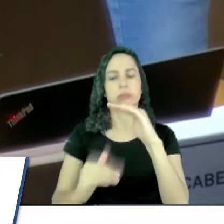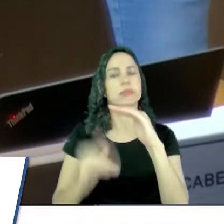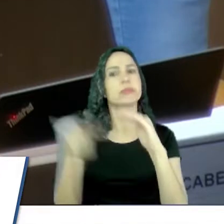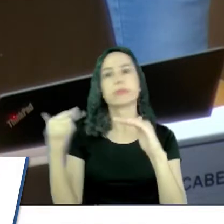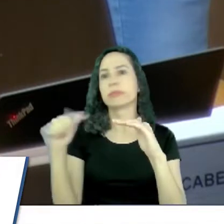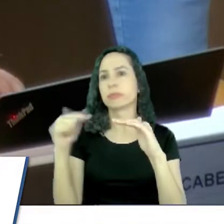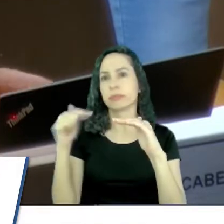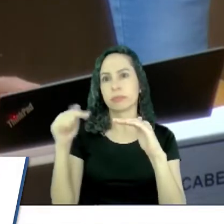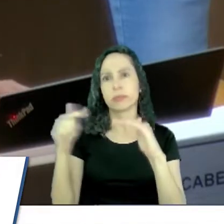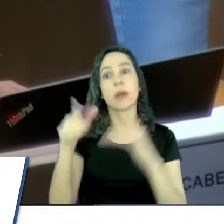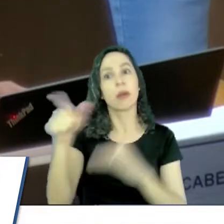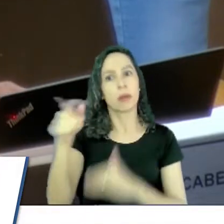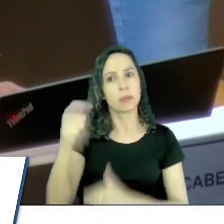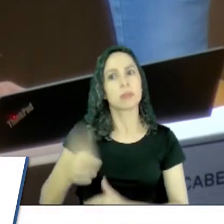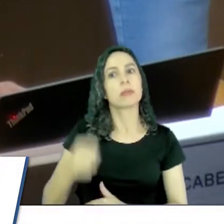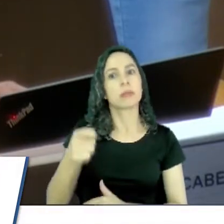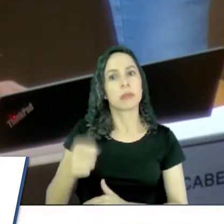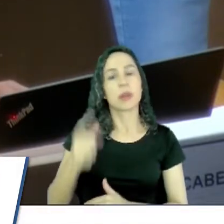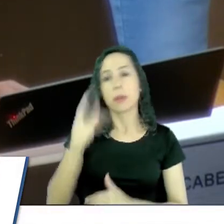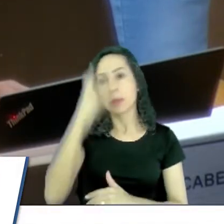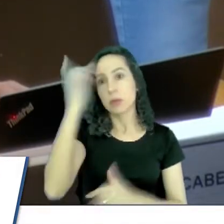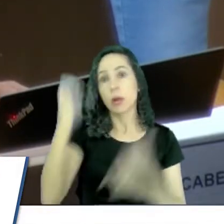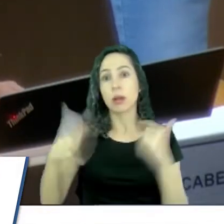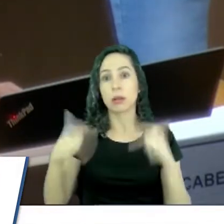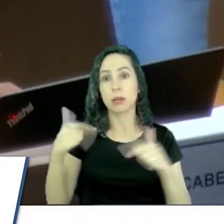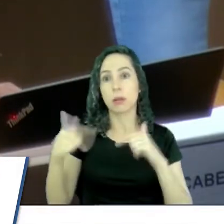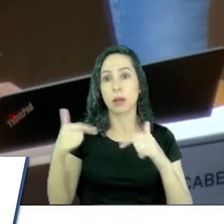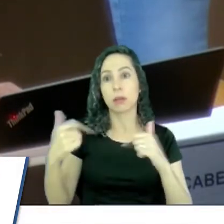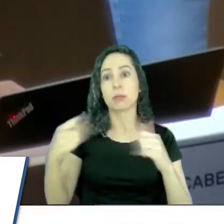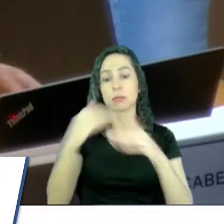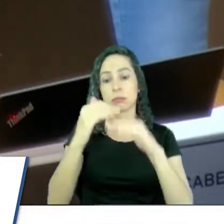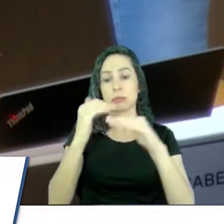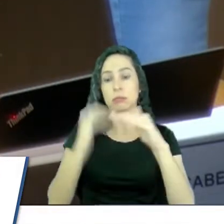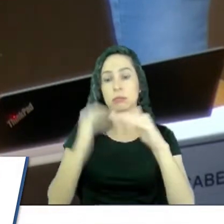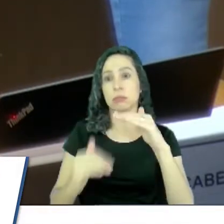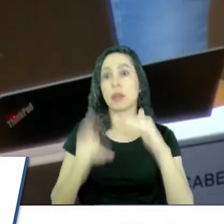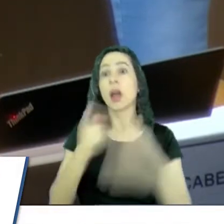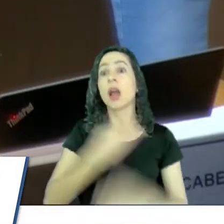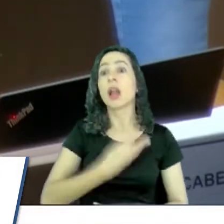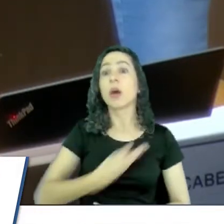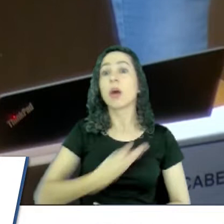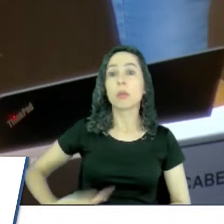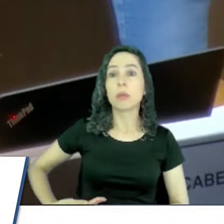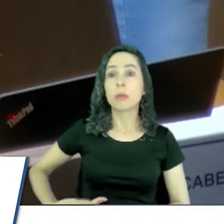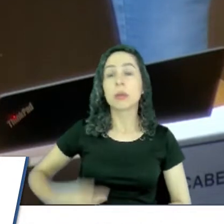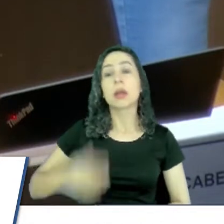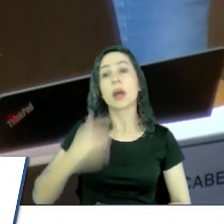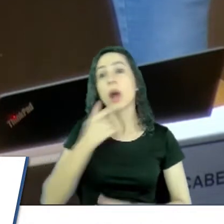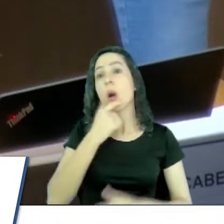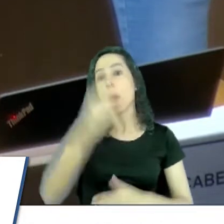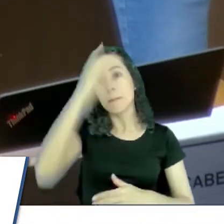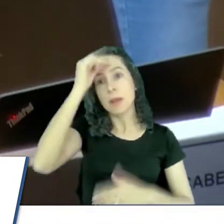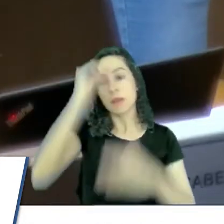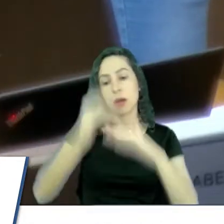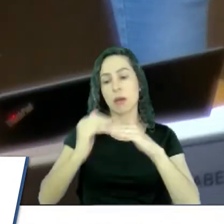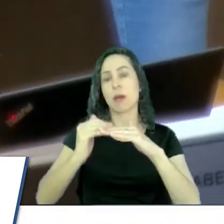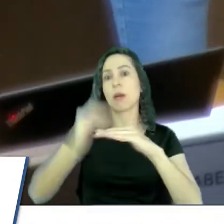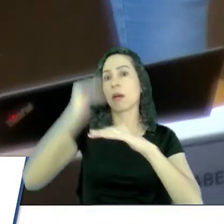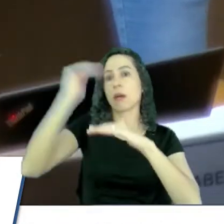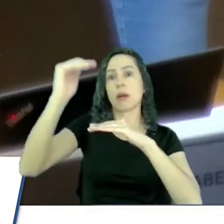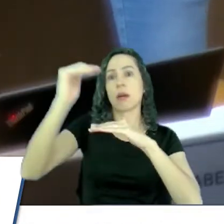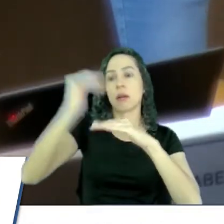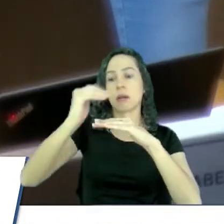corrigido, se a pessoa está trabalhando em um órgão público, o prefeito é a autoridade maior da cidade e tem que ser